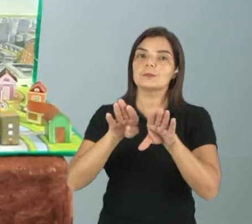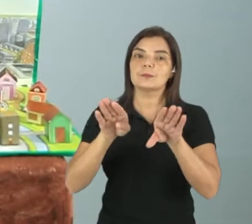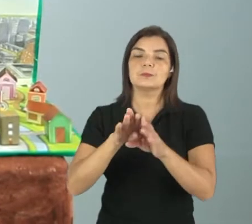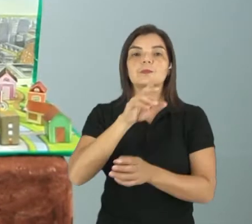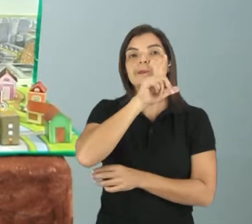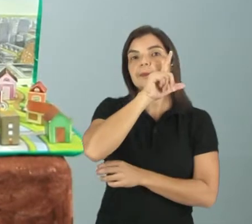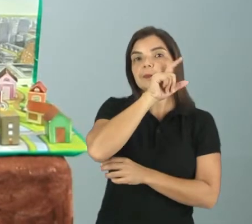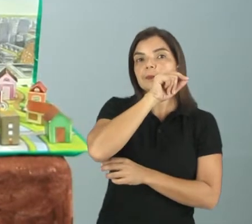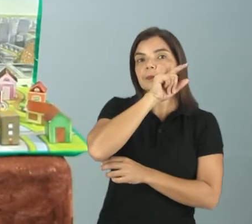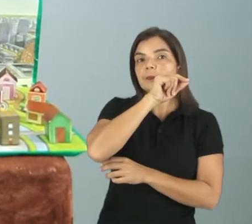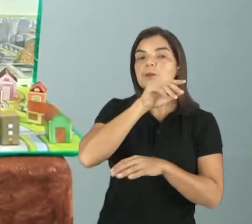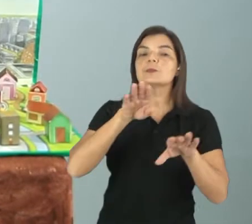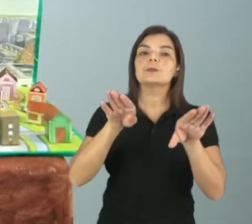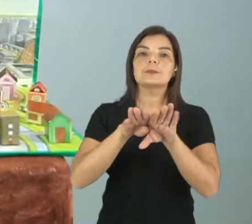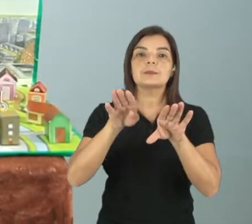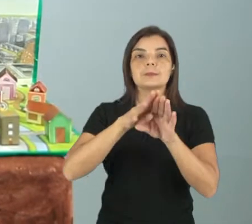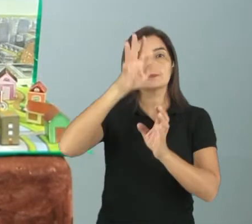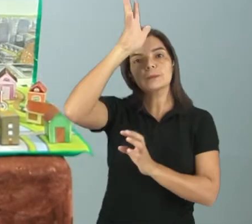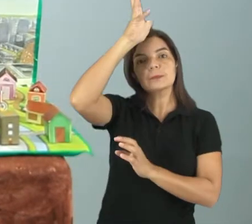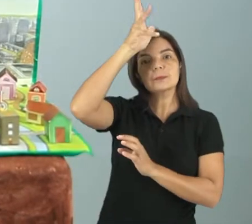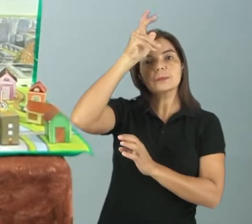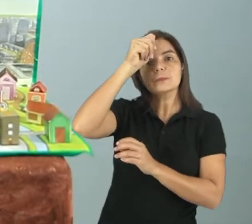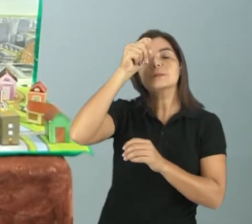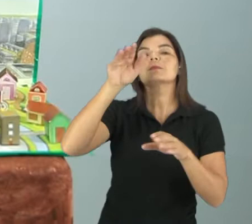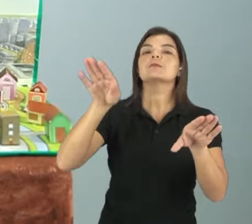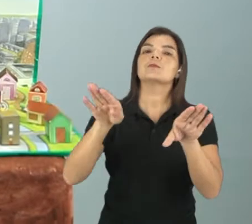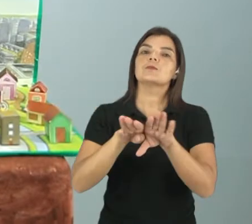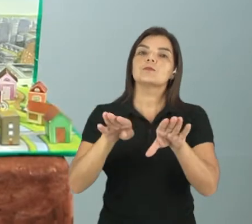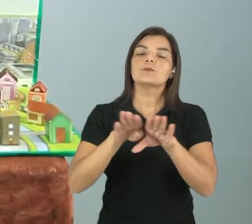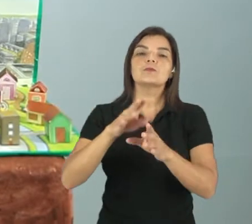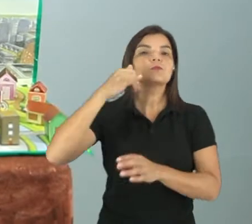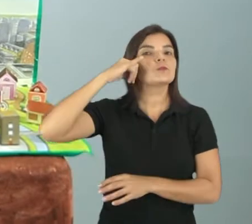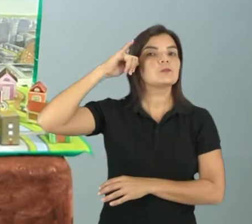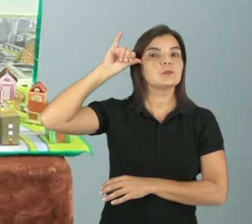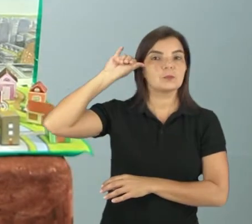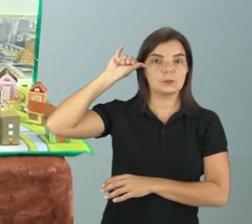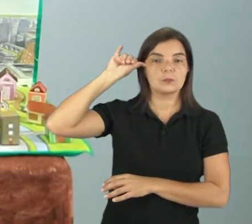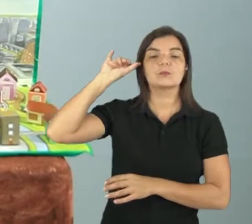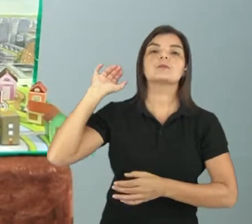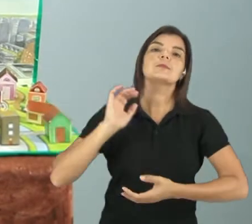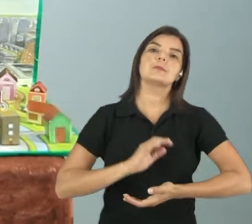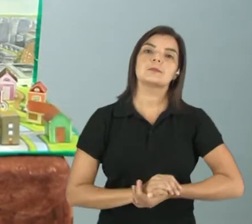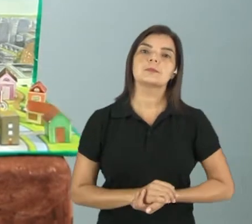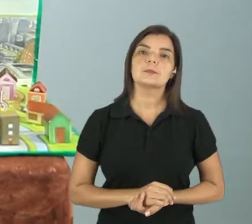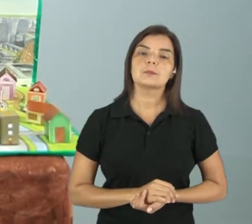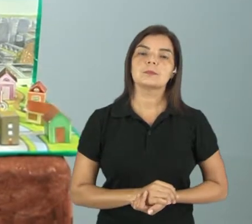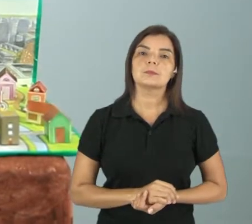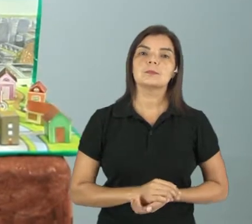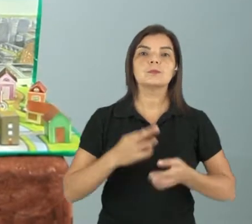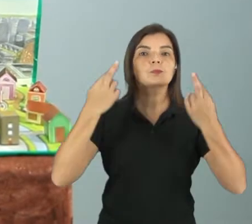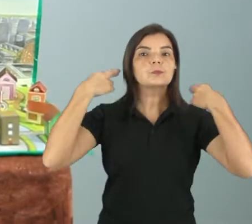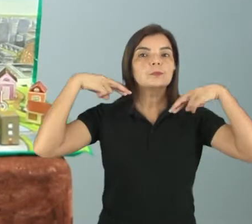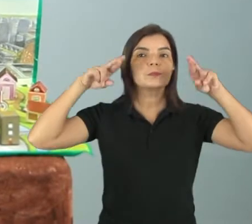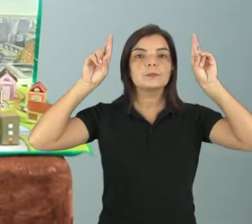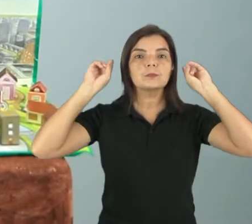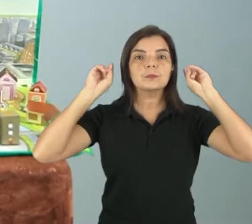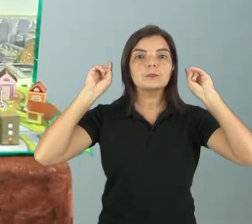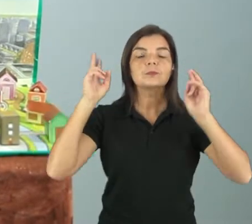de aves, como de gado, ovelhas,